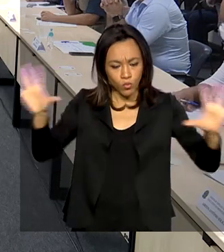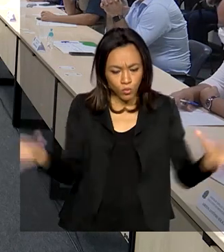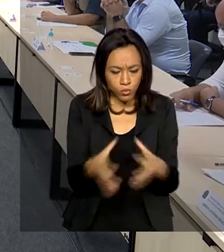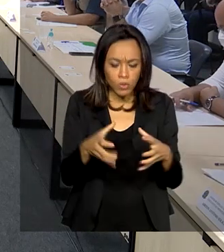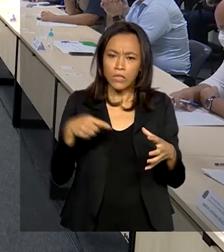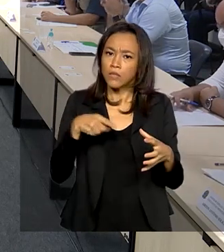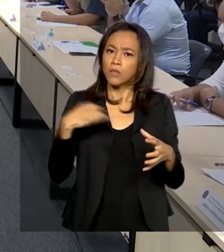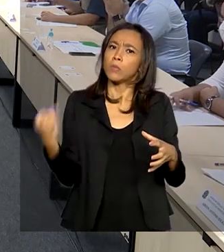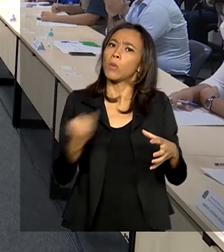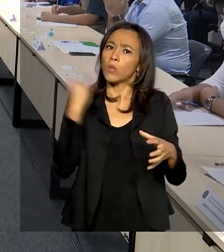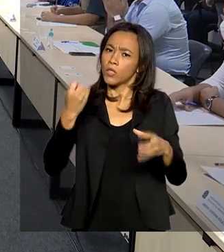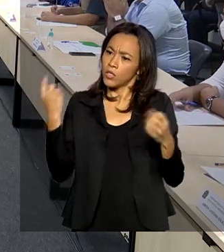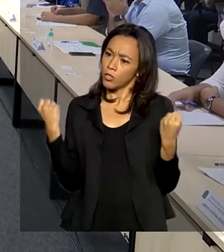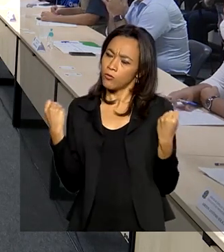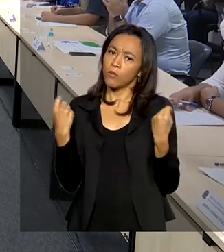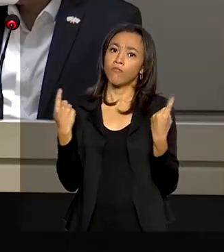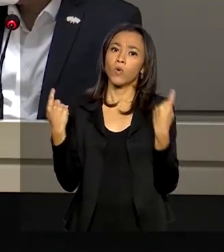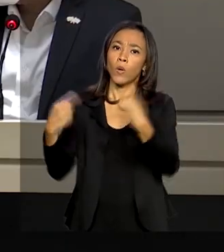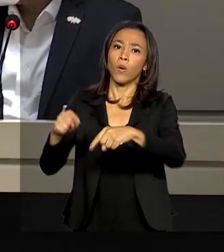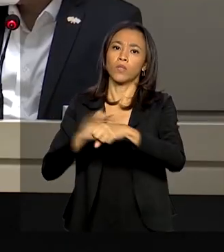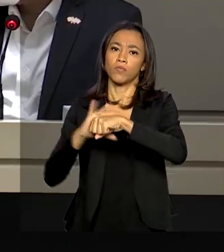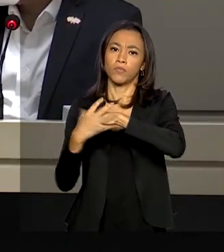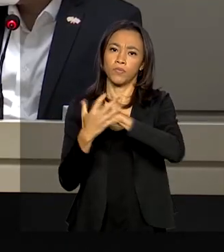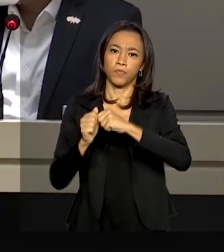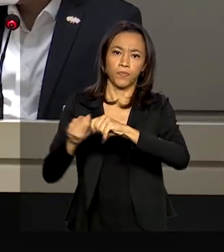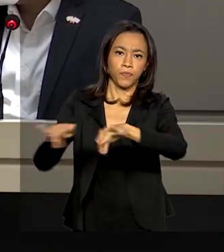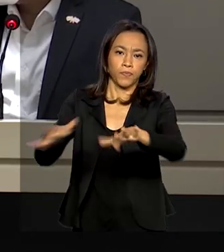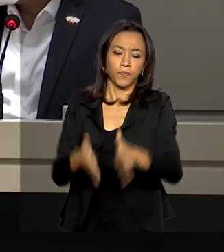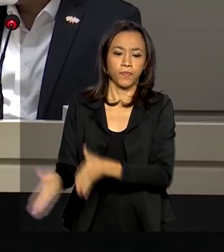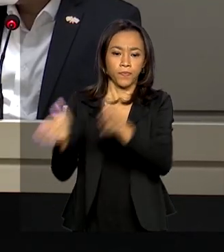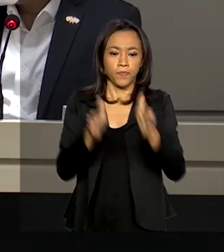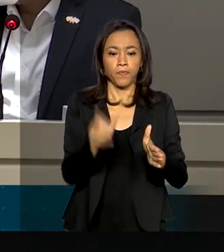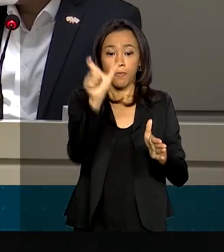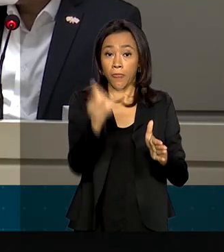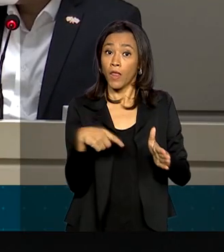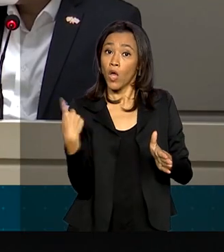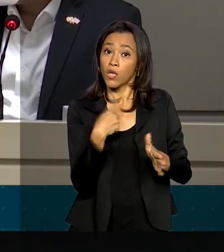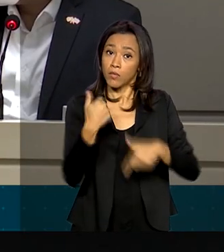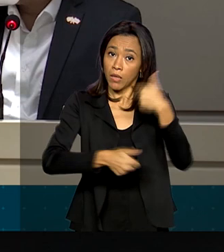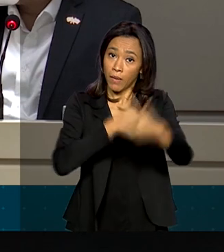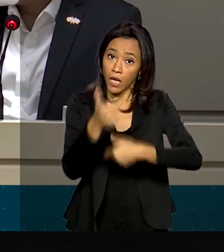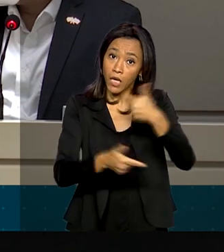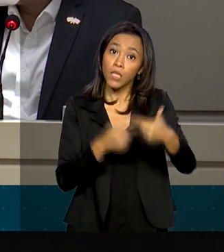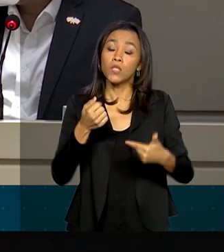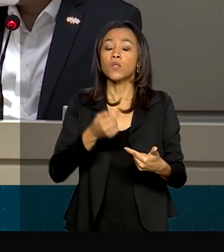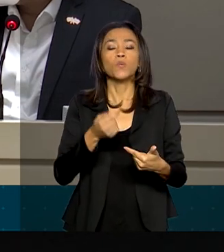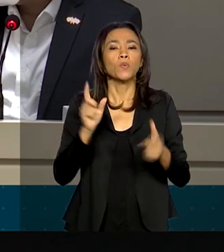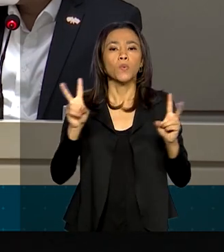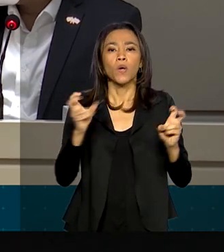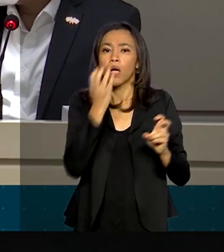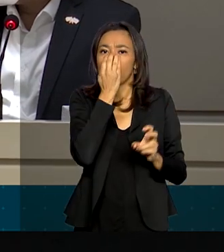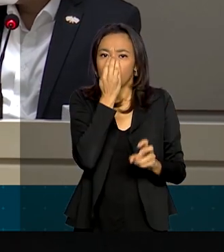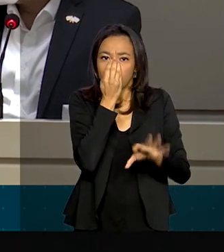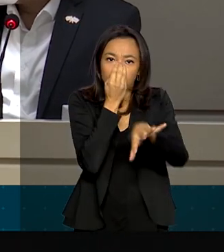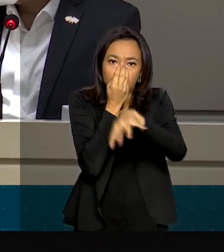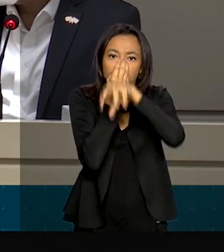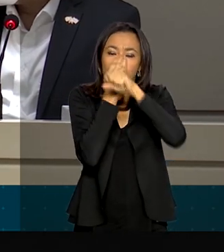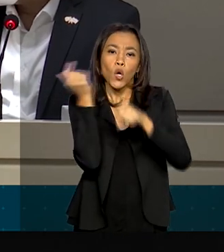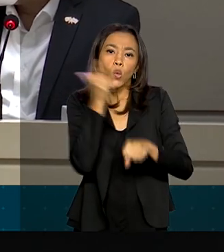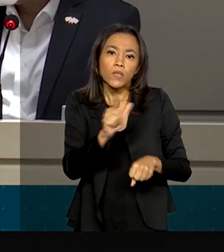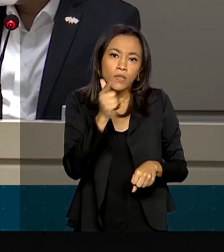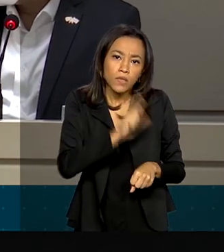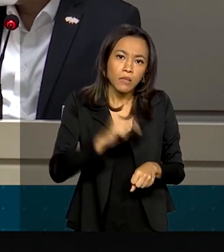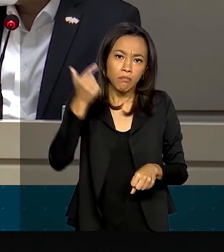fundamentais para enfrentar a pandemia. A gente está trabalhando na parte de respiradores para conseguir buscar não só conseguir